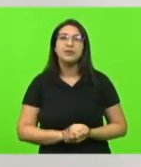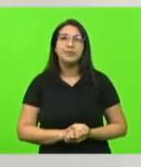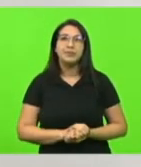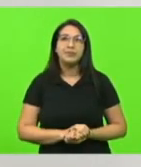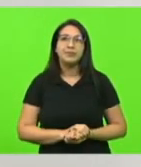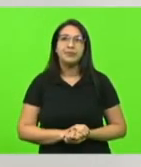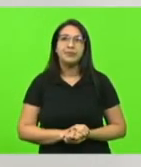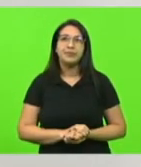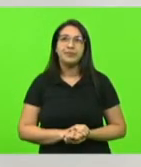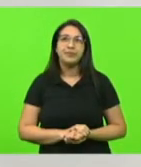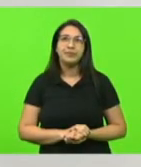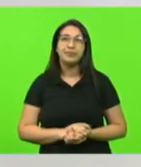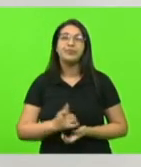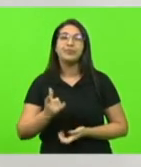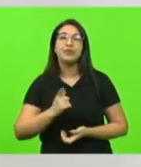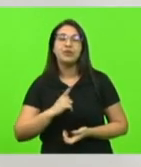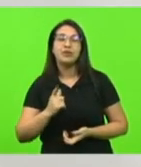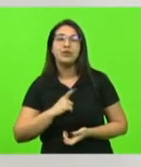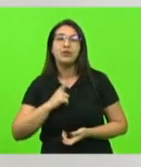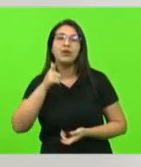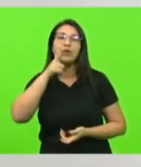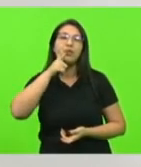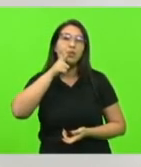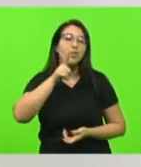e tivemos a oportunidade de